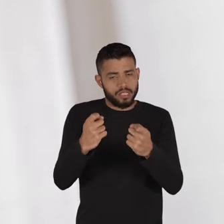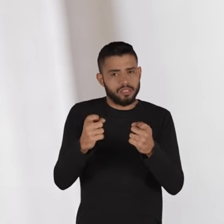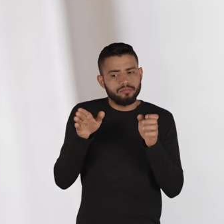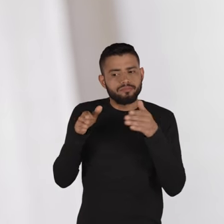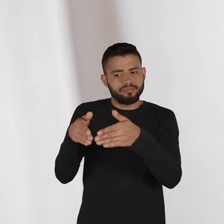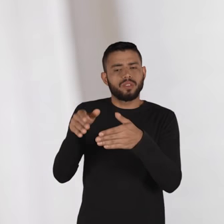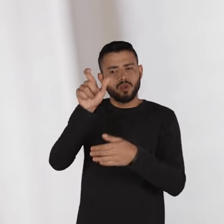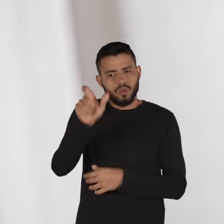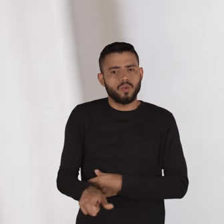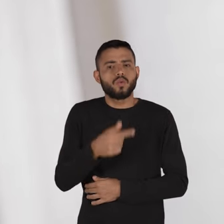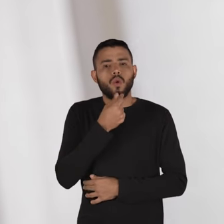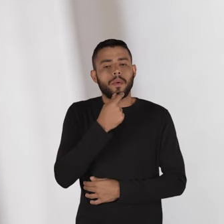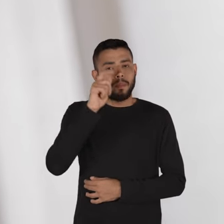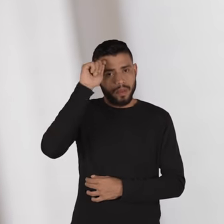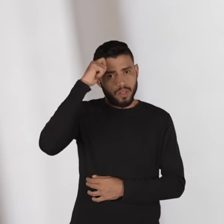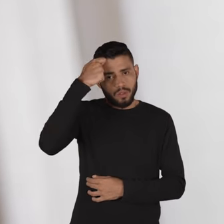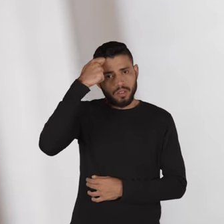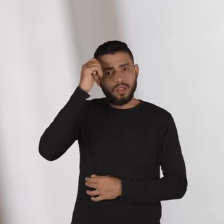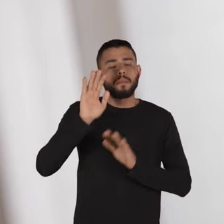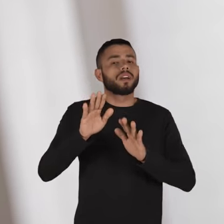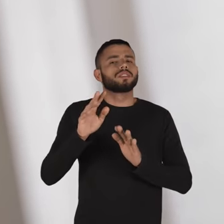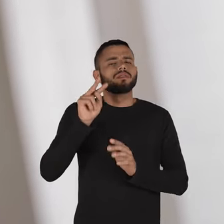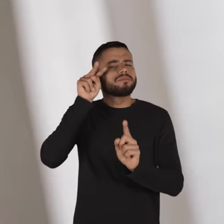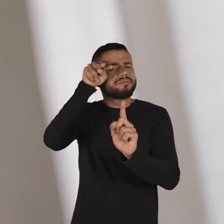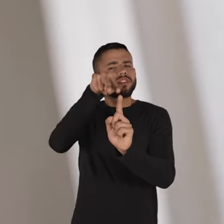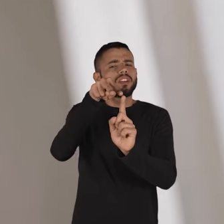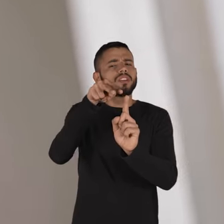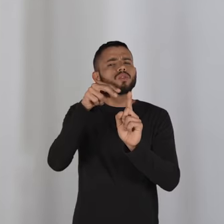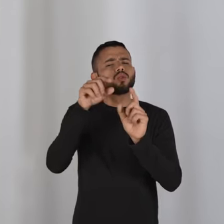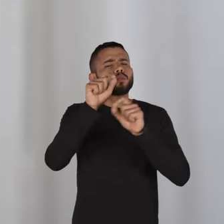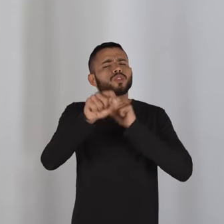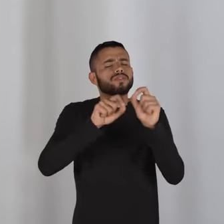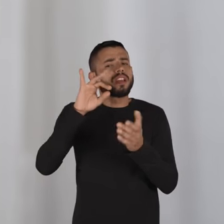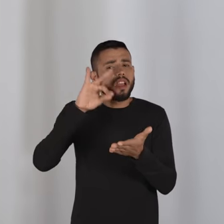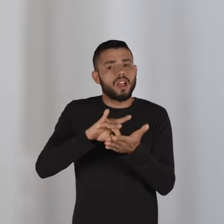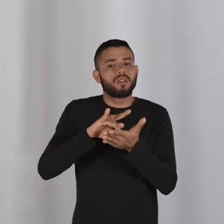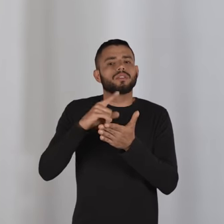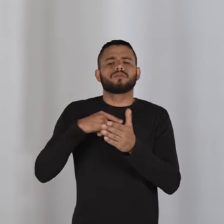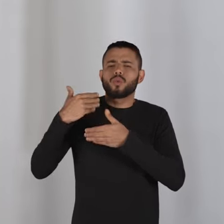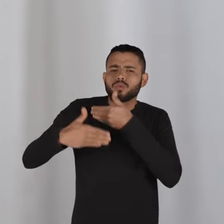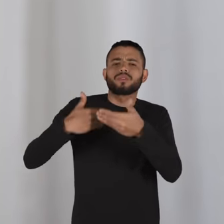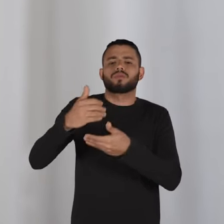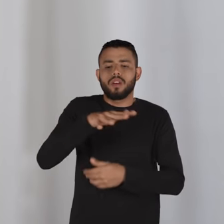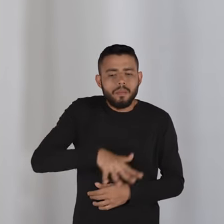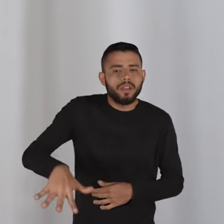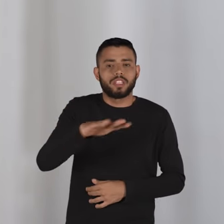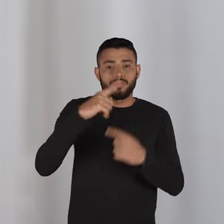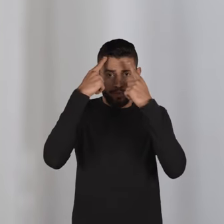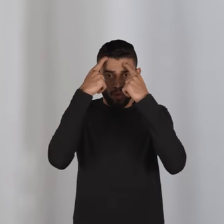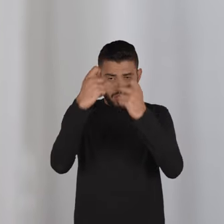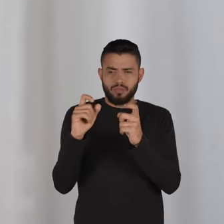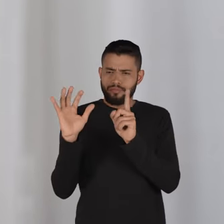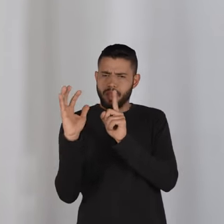em relação ao homem preto e nunca olhar para os reais motivos que construíram esse ambiente violento que cerca o homem